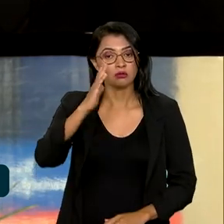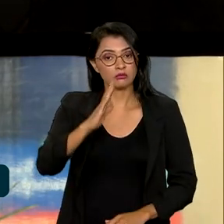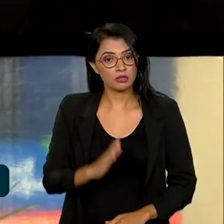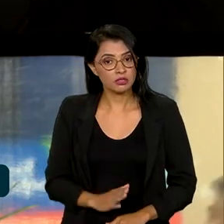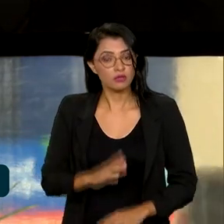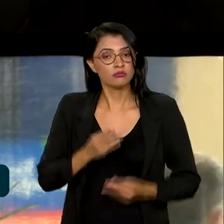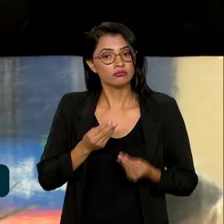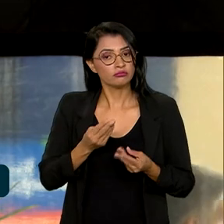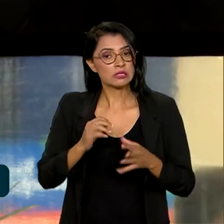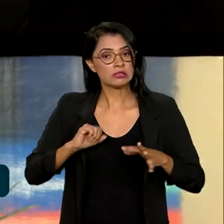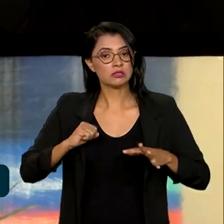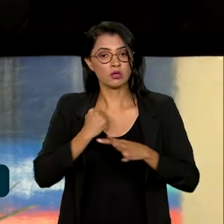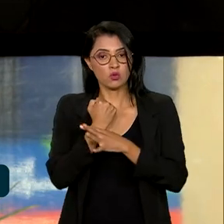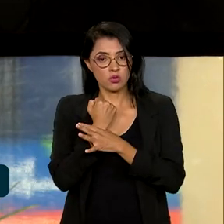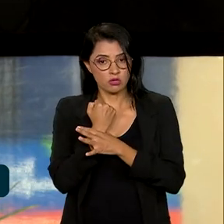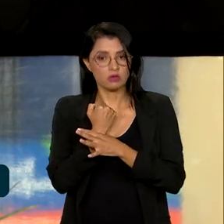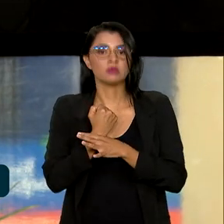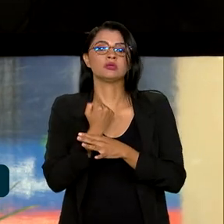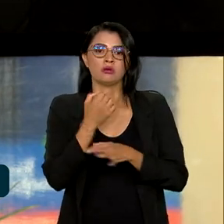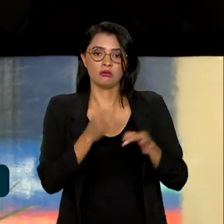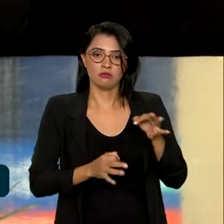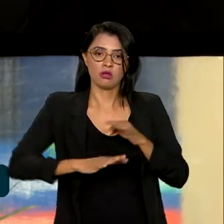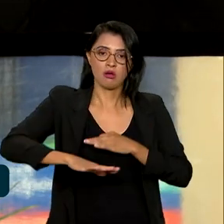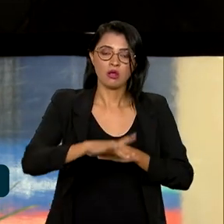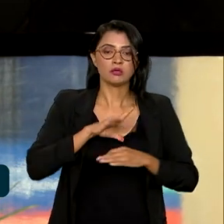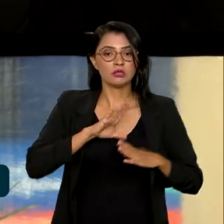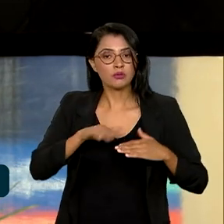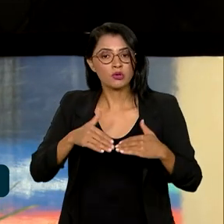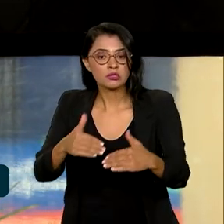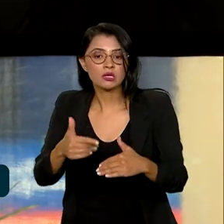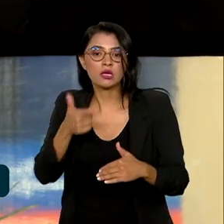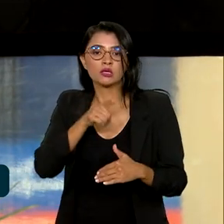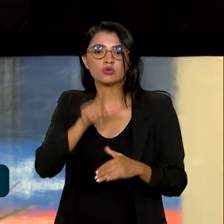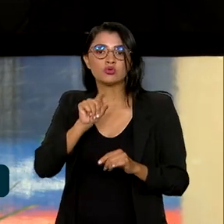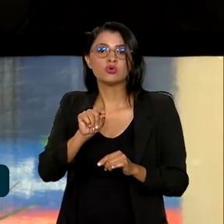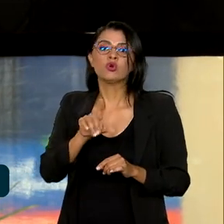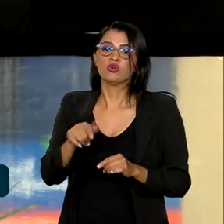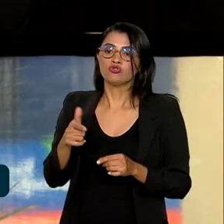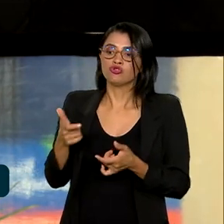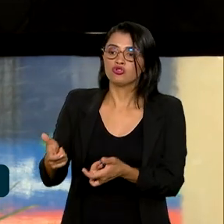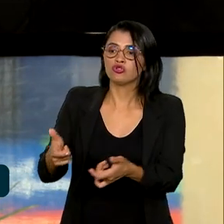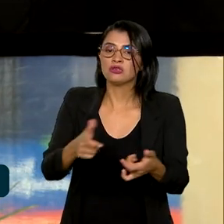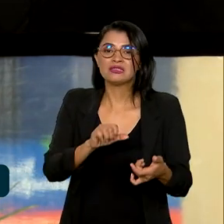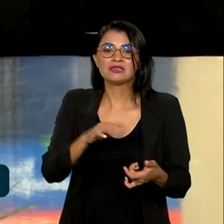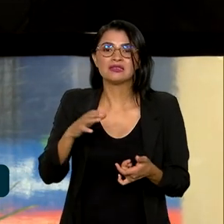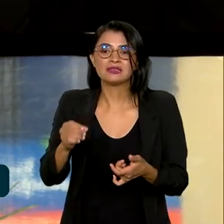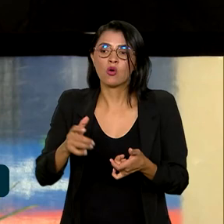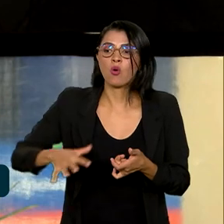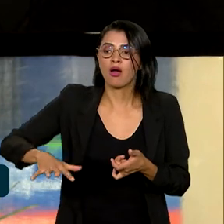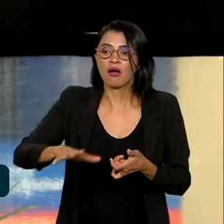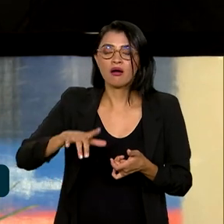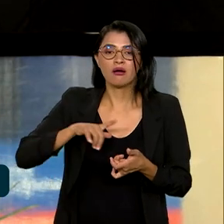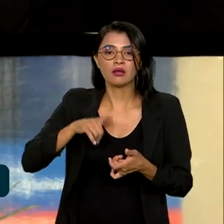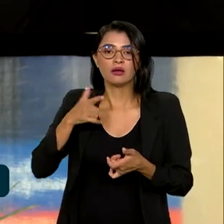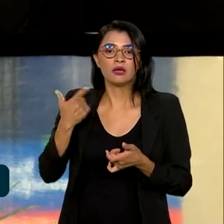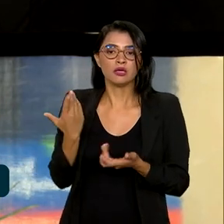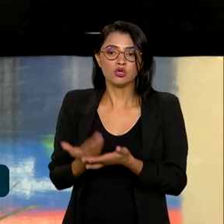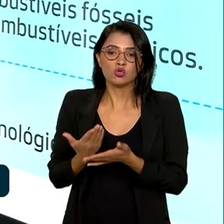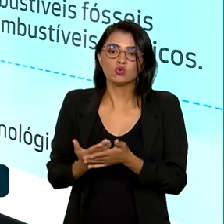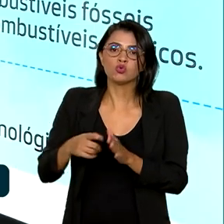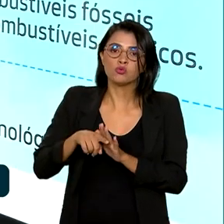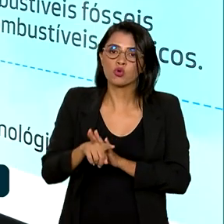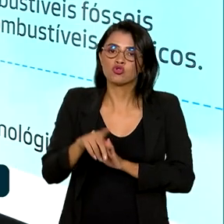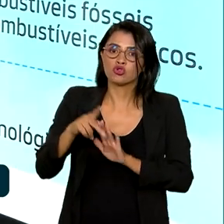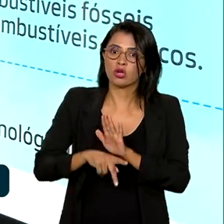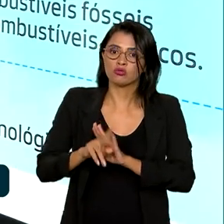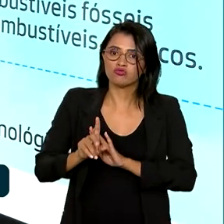trazendo segurança jurídica para o processo de sessão de áreas e avanços dos estudos e projetos.